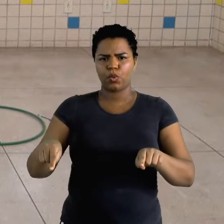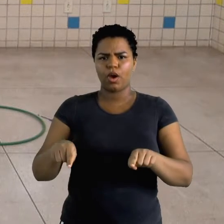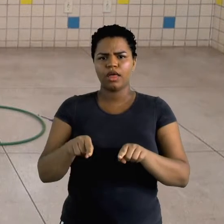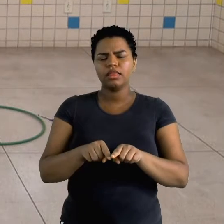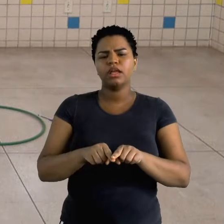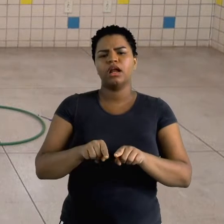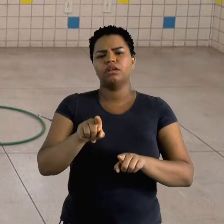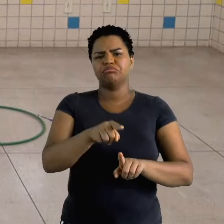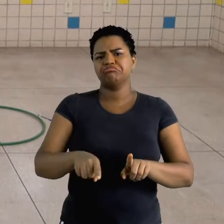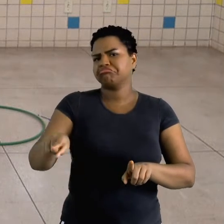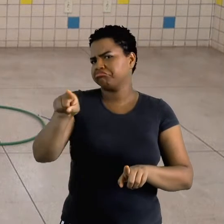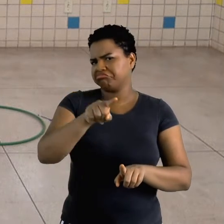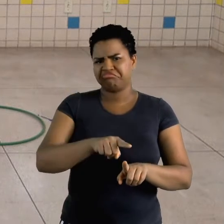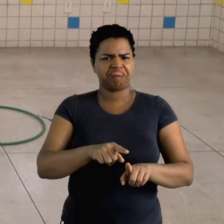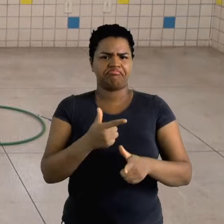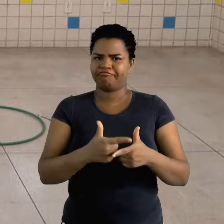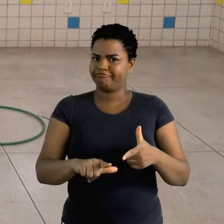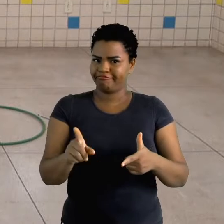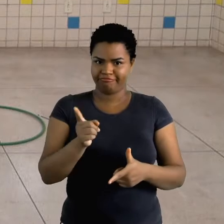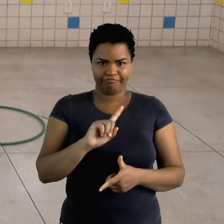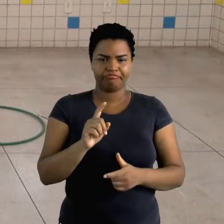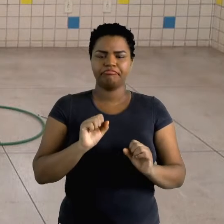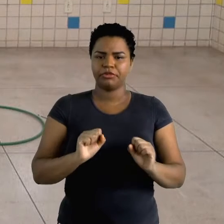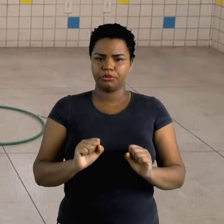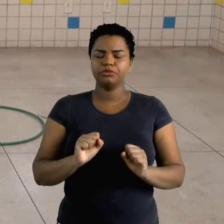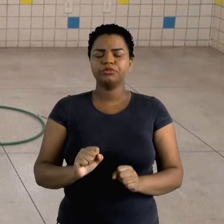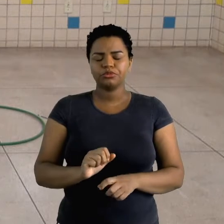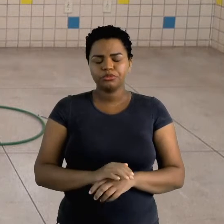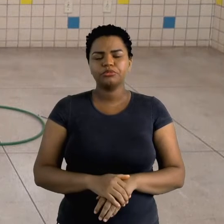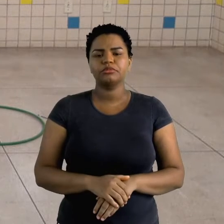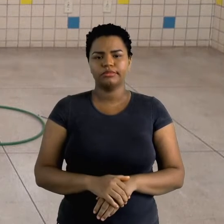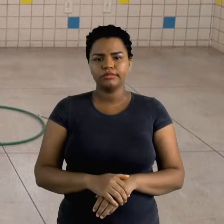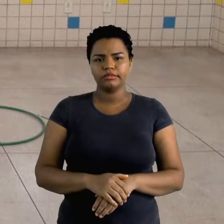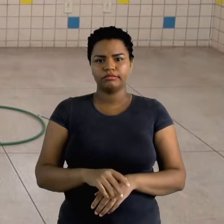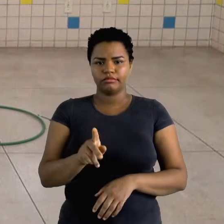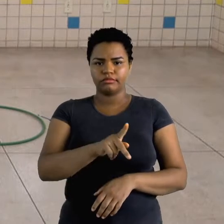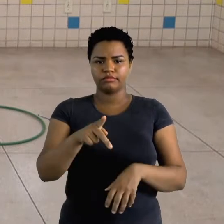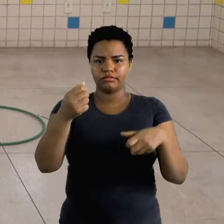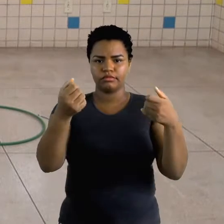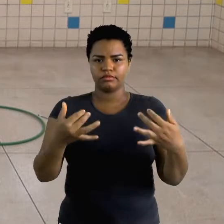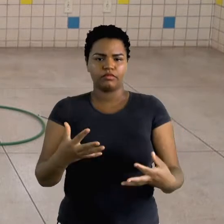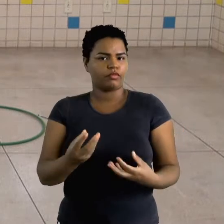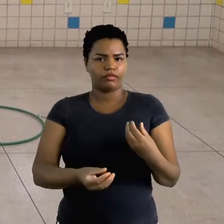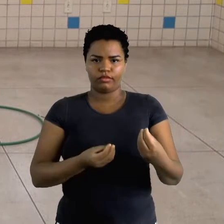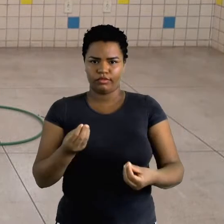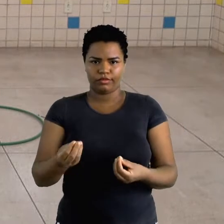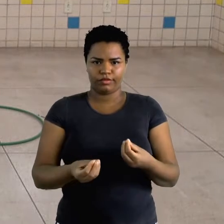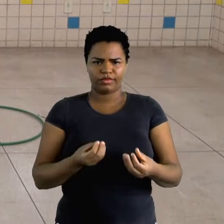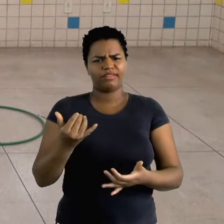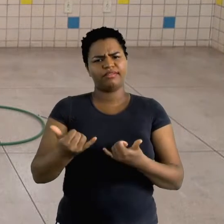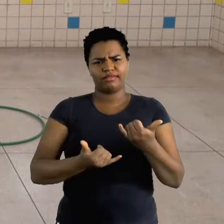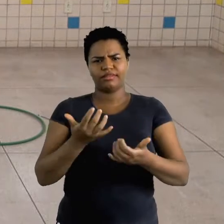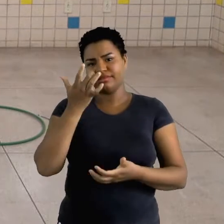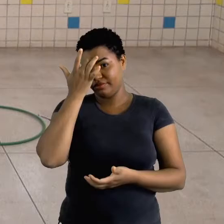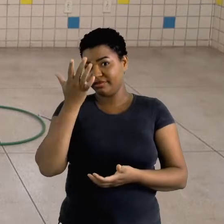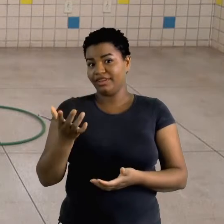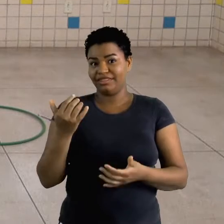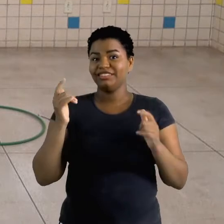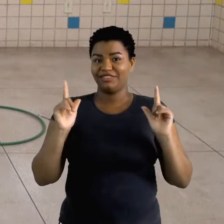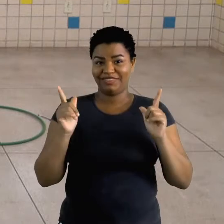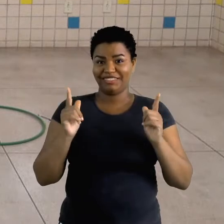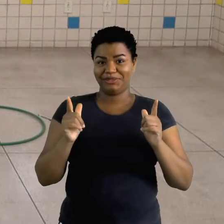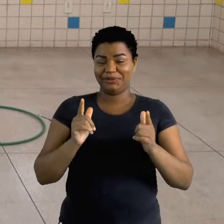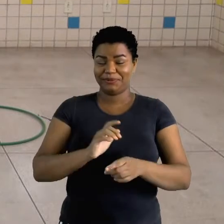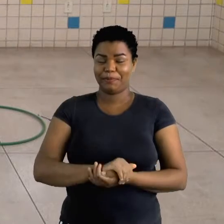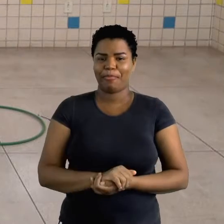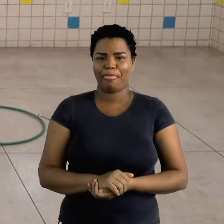quadrado. Não tem problema. Tá bom? E o professor vai explicar para você como é que funciona. É muito fácil essa brincadeira. É muito divertida. Você